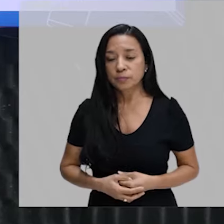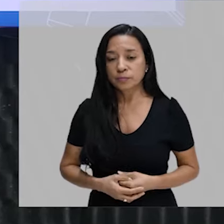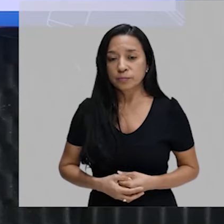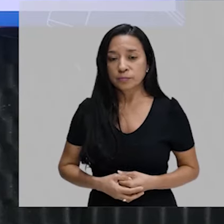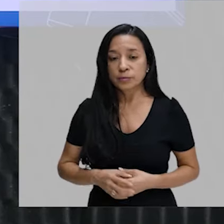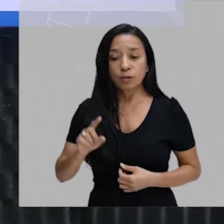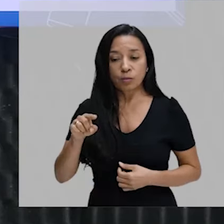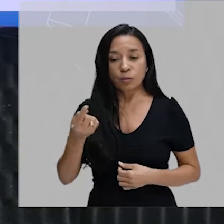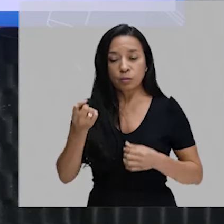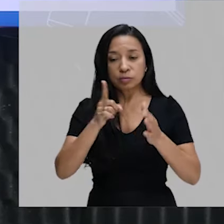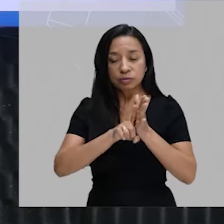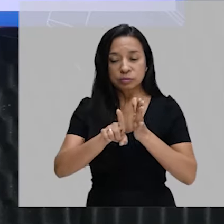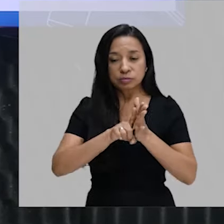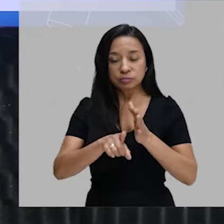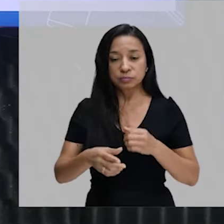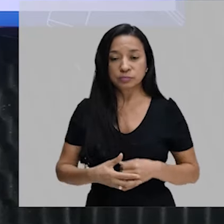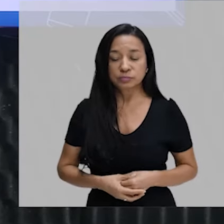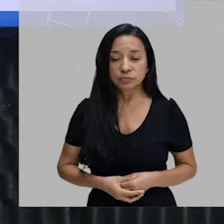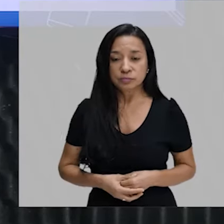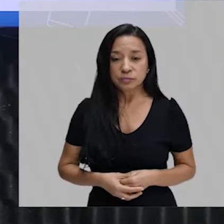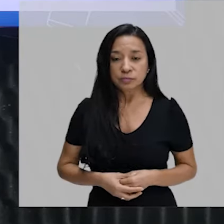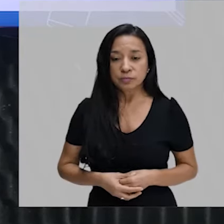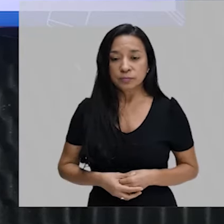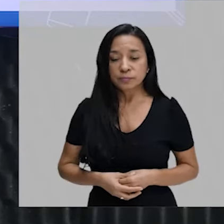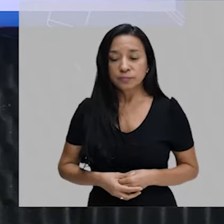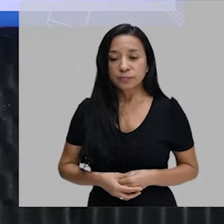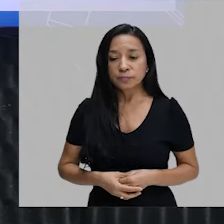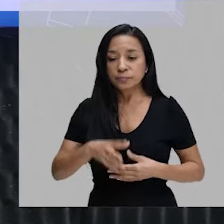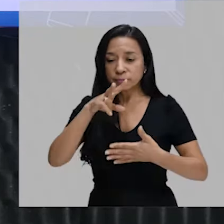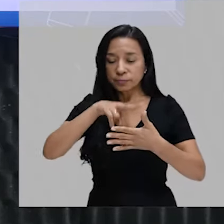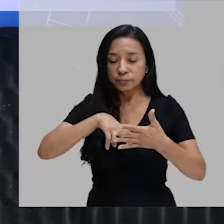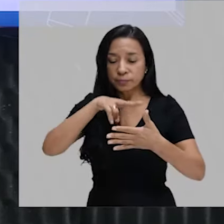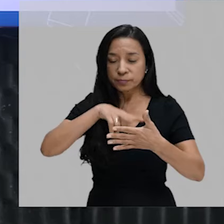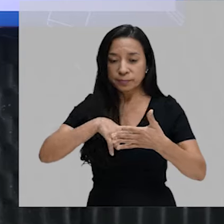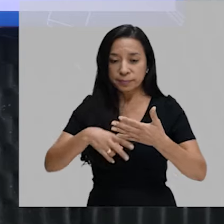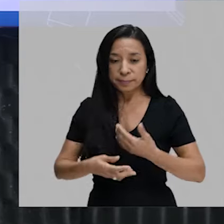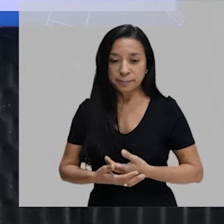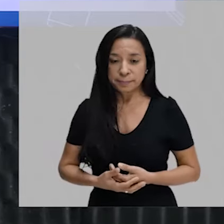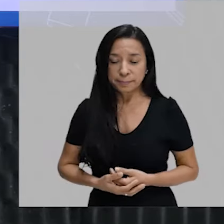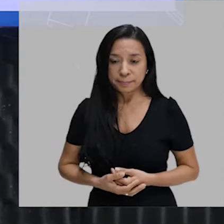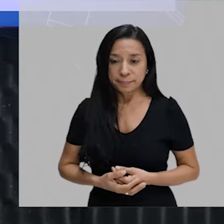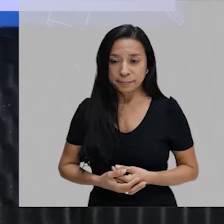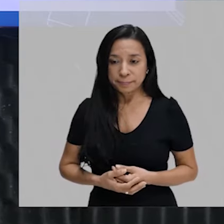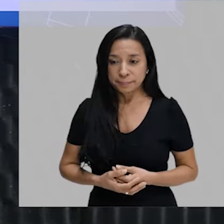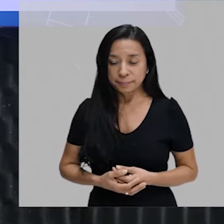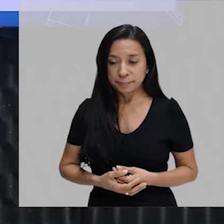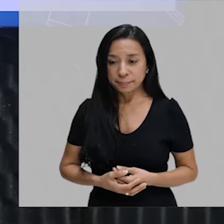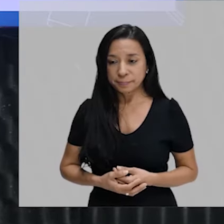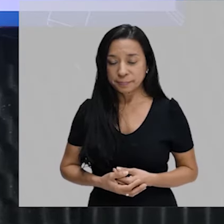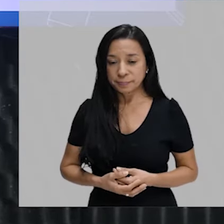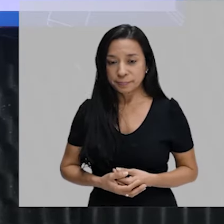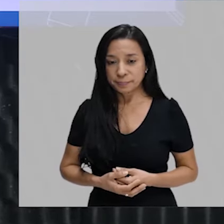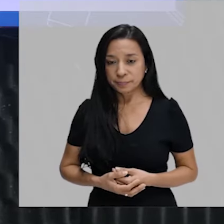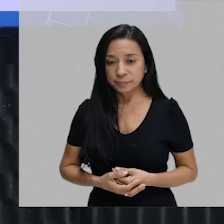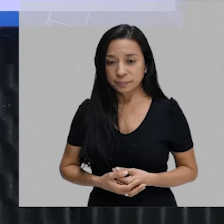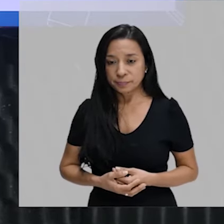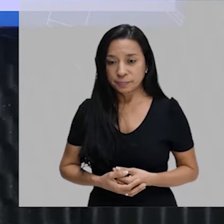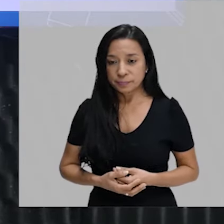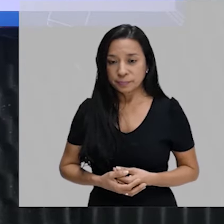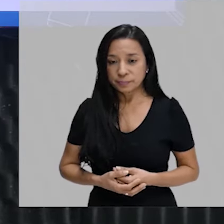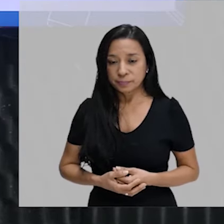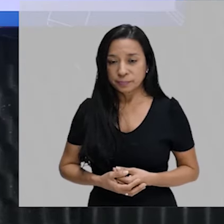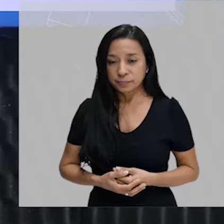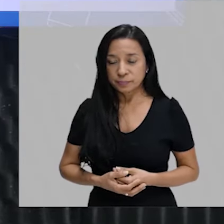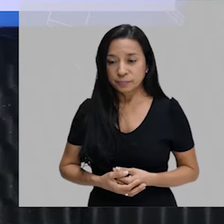Próxima questão. Na aula de biologia, o professor fez a seguinte afirmação. A